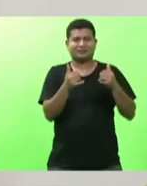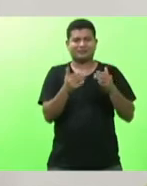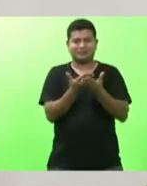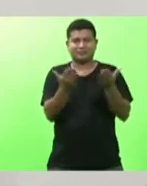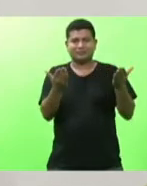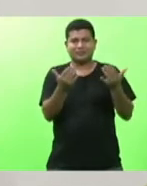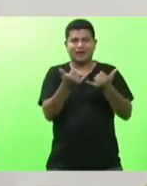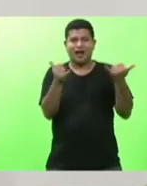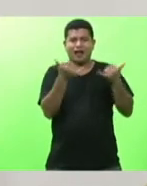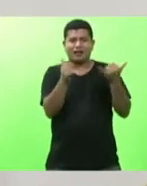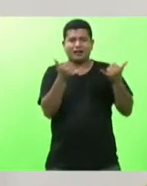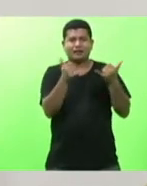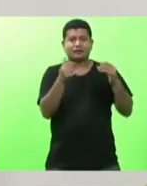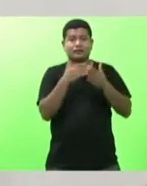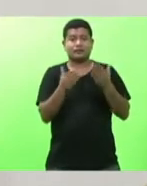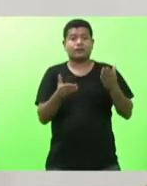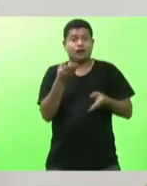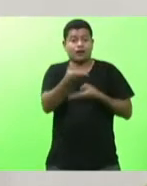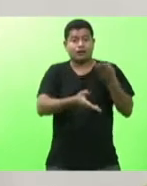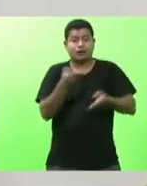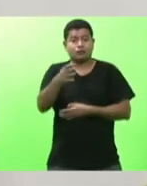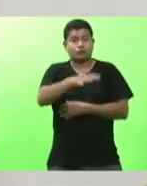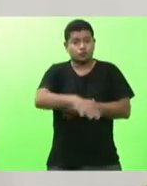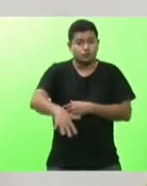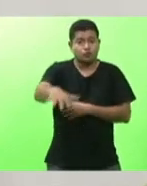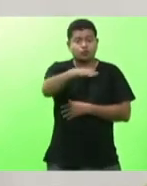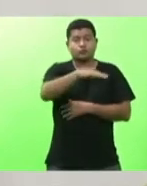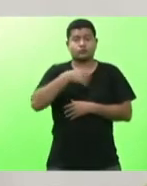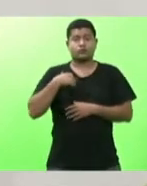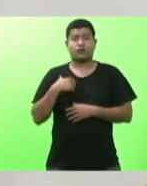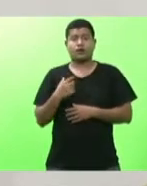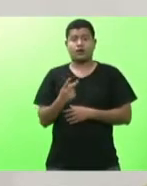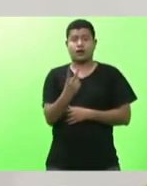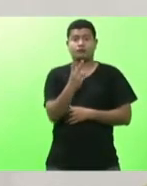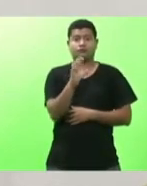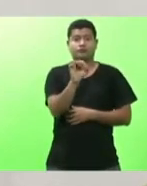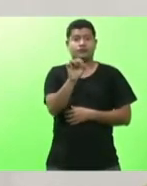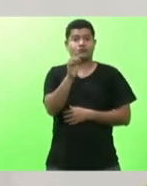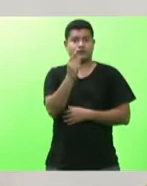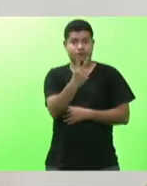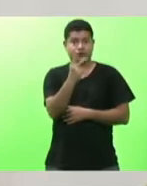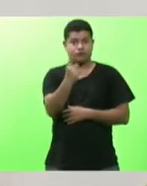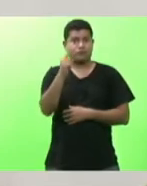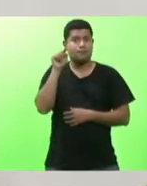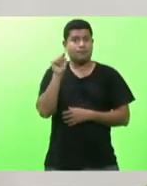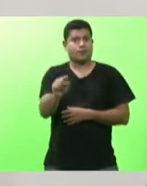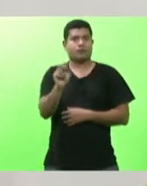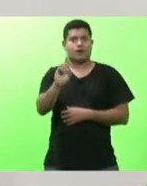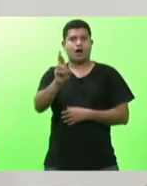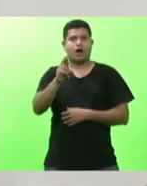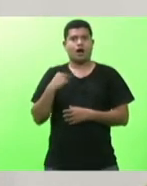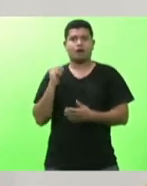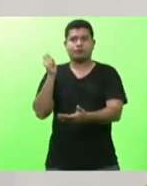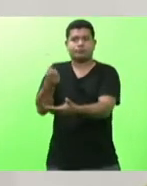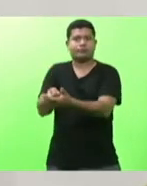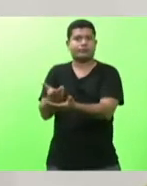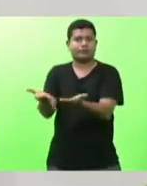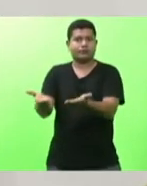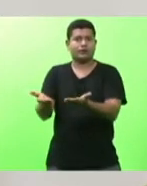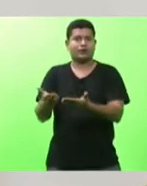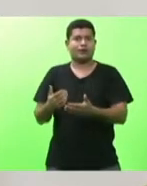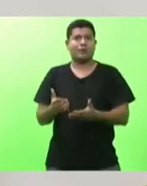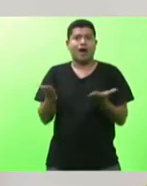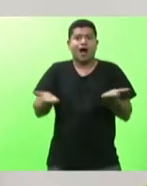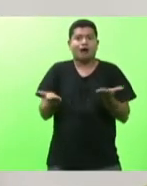a comunidade regional no volume de R$ 21 mil, que não é pouco, ele não tem mais o direito de parcelar.